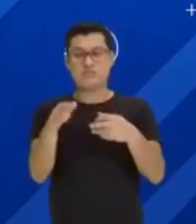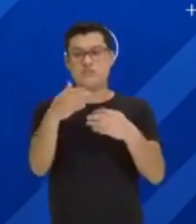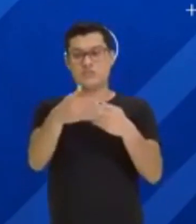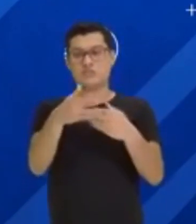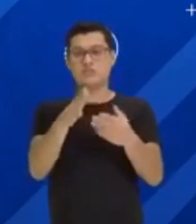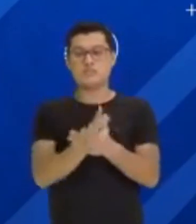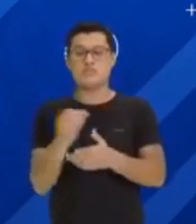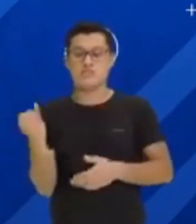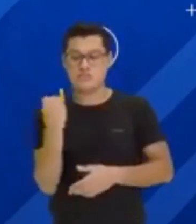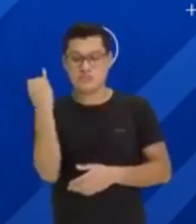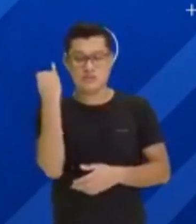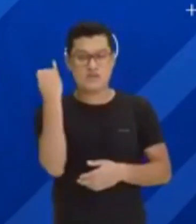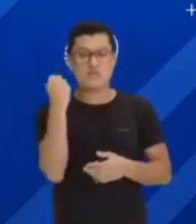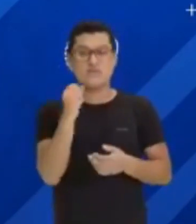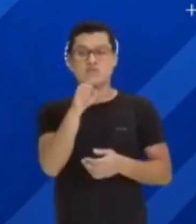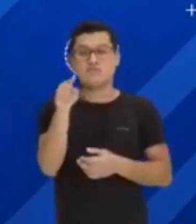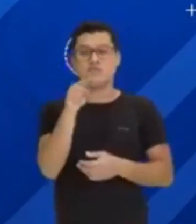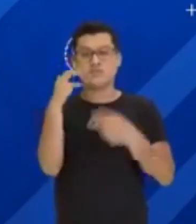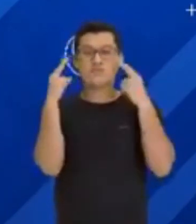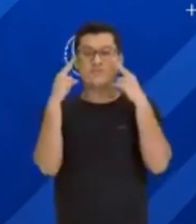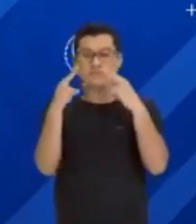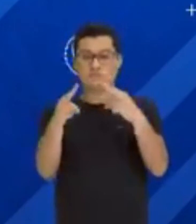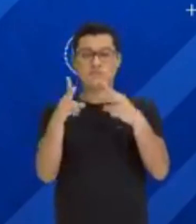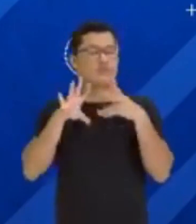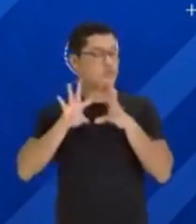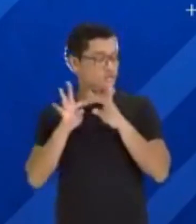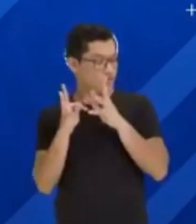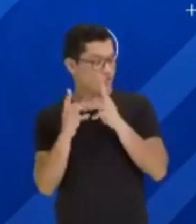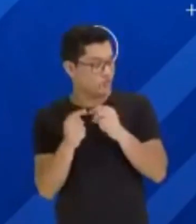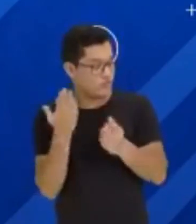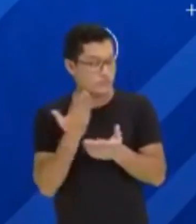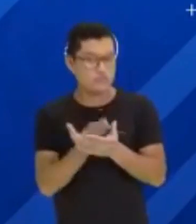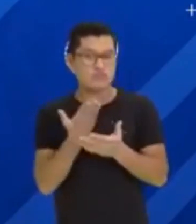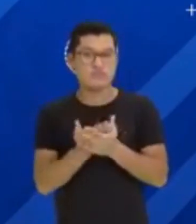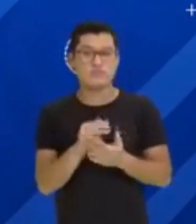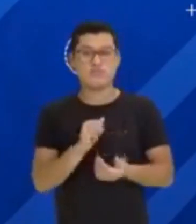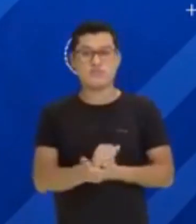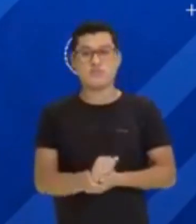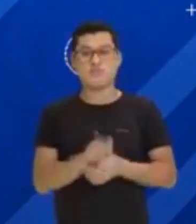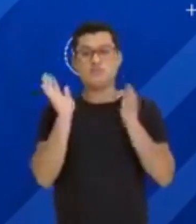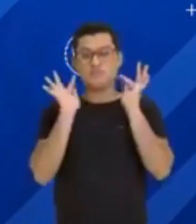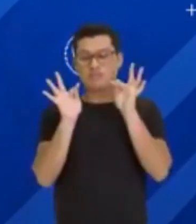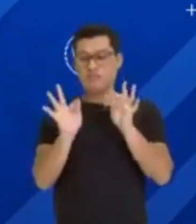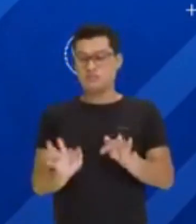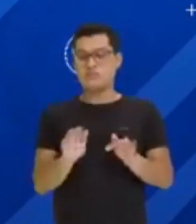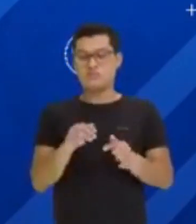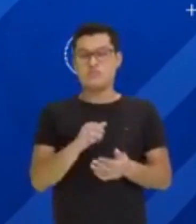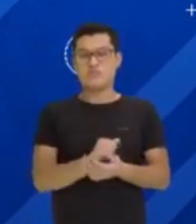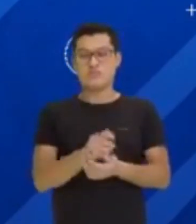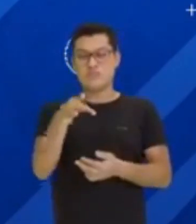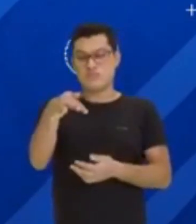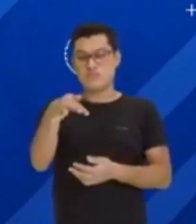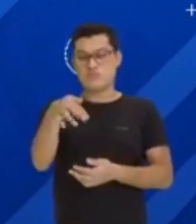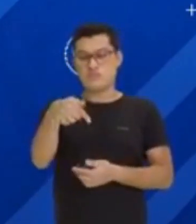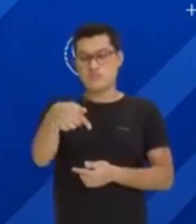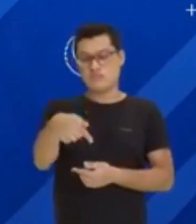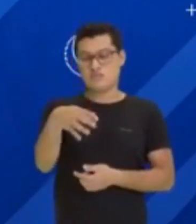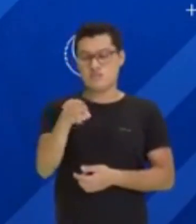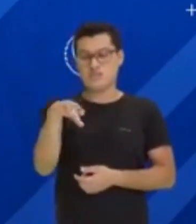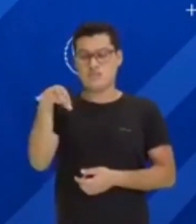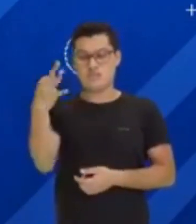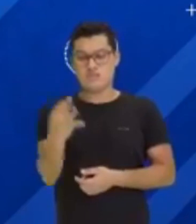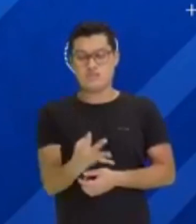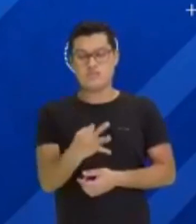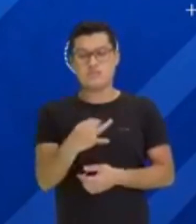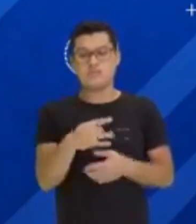É importante que você assista a todas as aulas. Afinal, cerca de 70% do